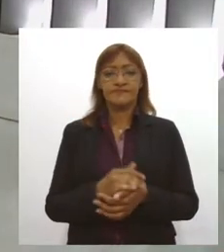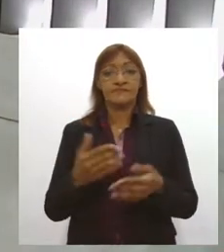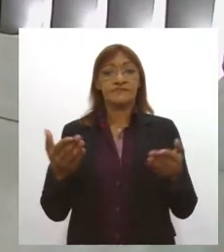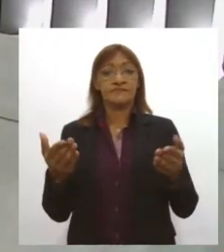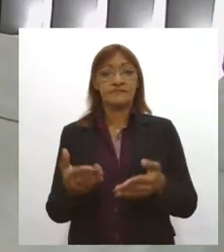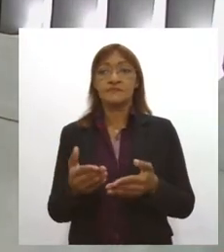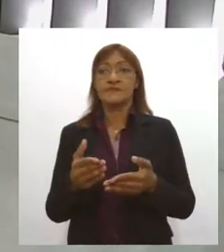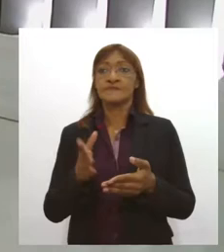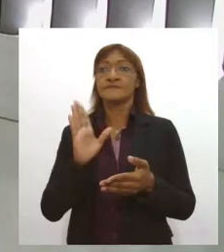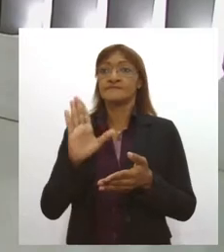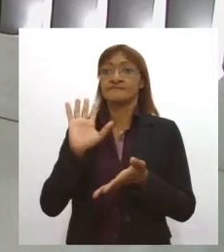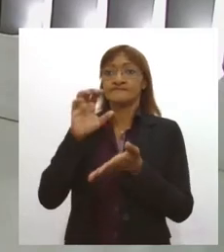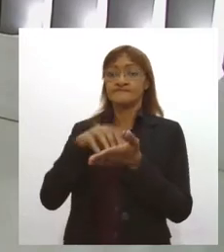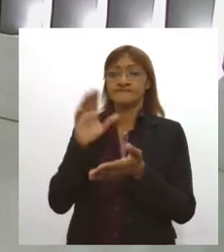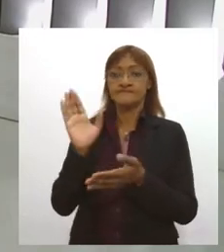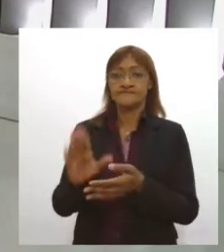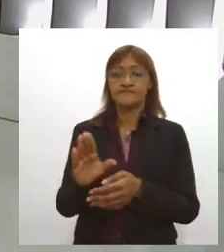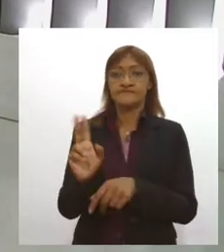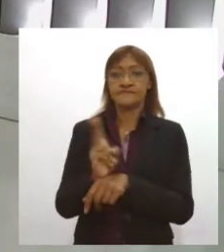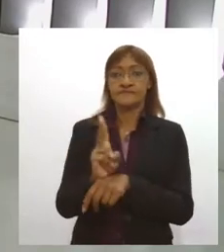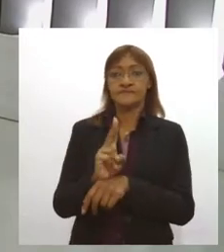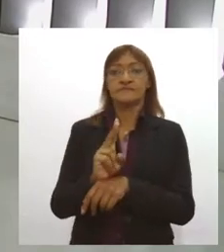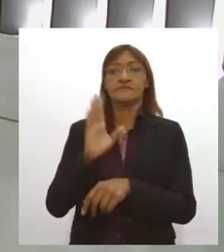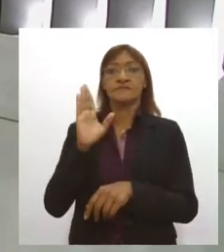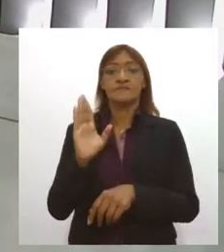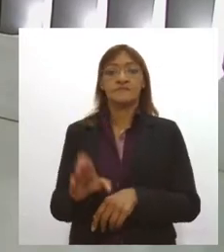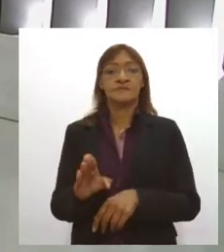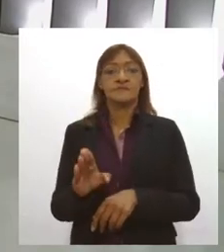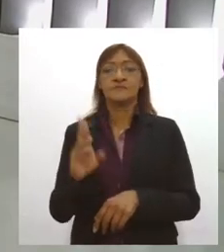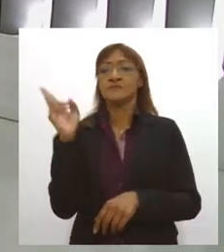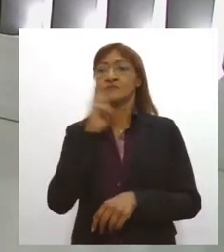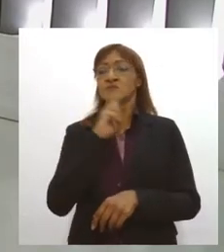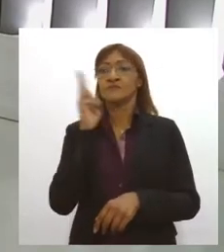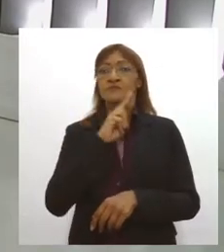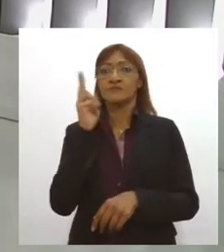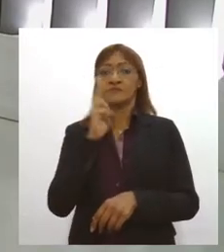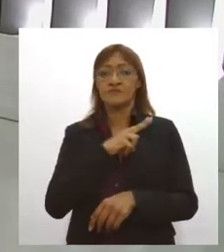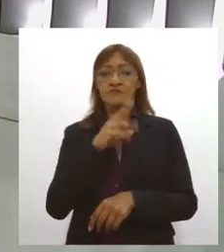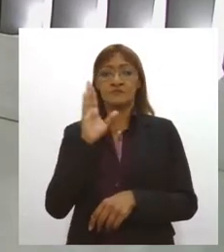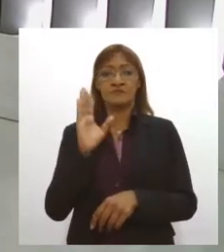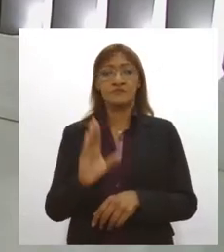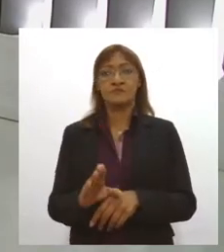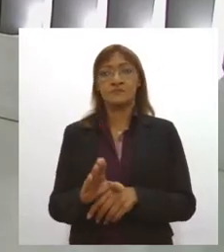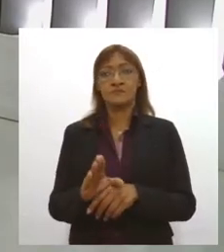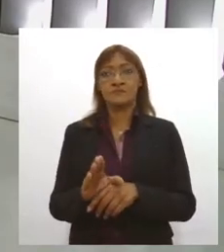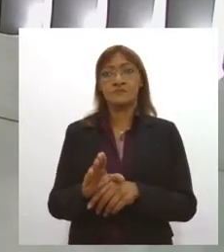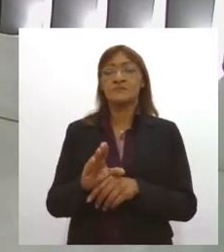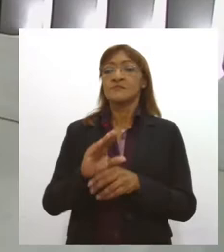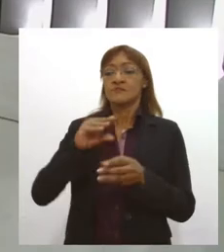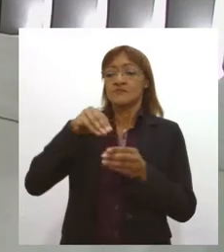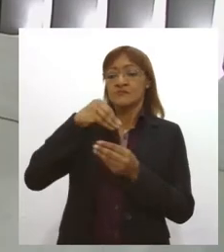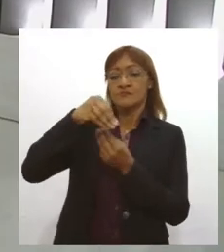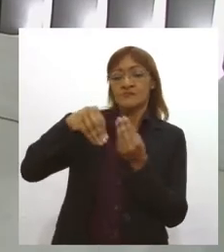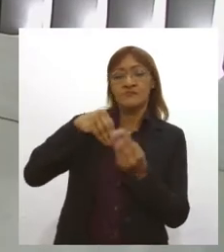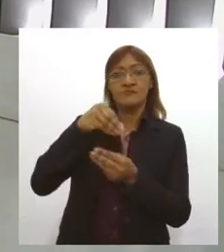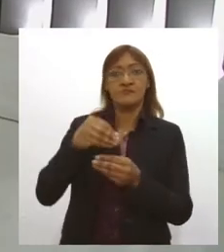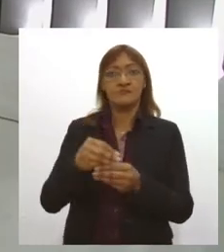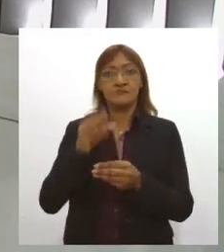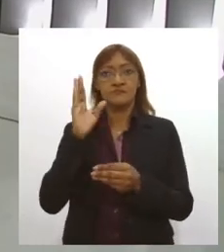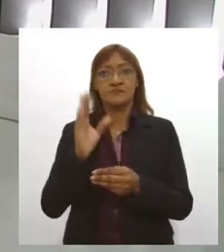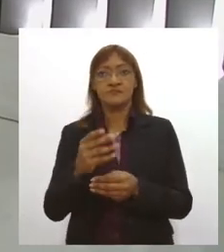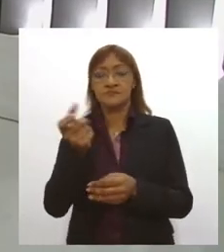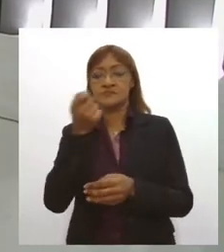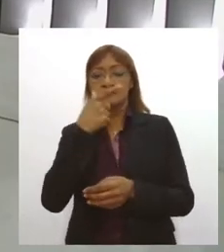Vigilância Sanitária aprovou na semana passada o uso emergencial de um coquetel contra a Covid-19. São dois medicamentos de